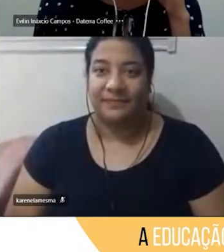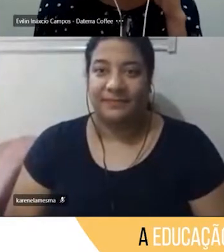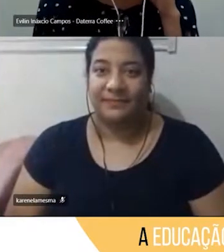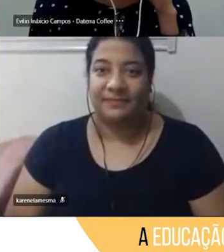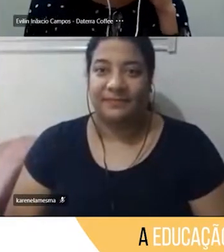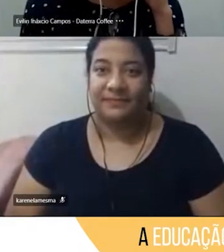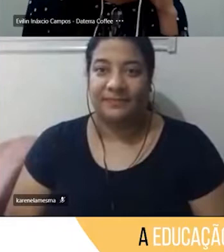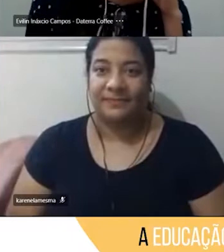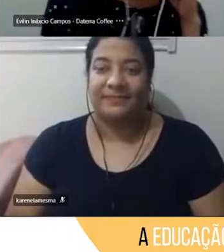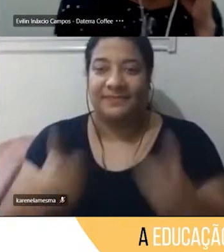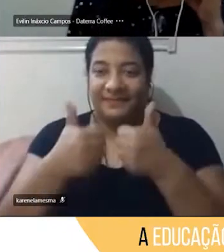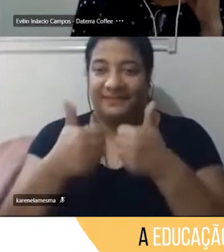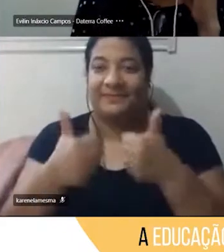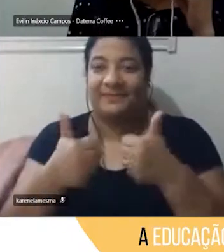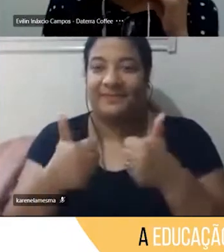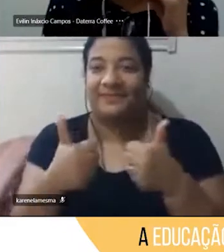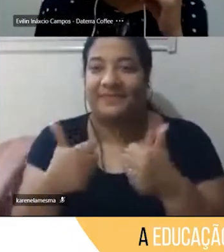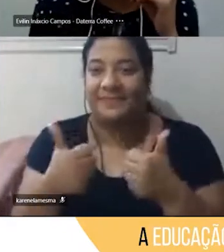Agora sim, deu certo.